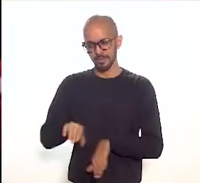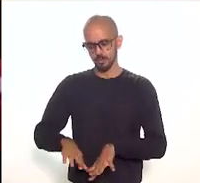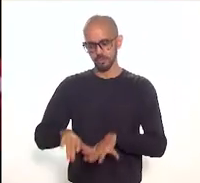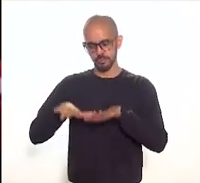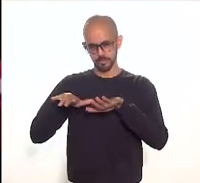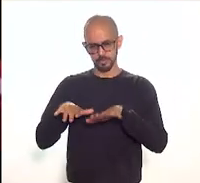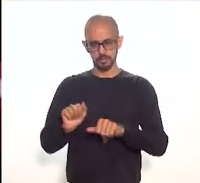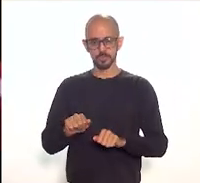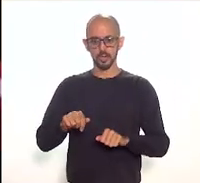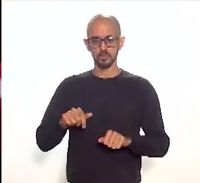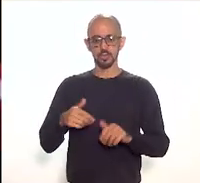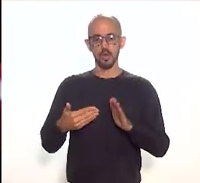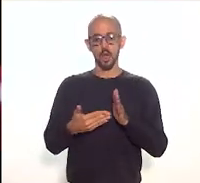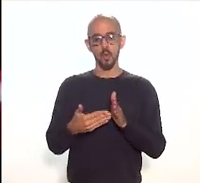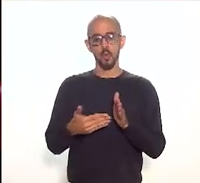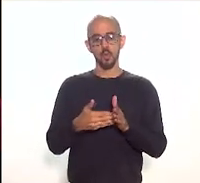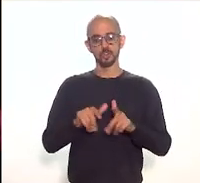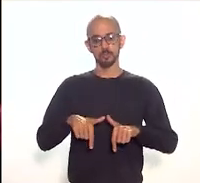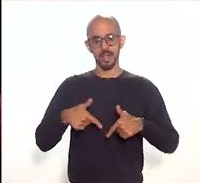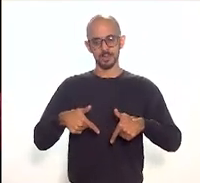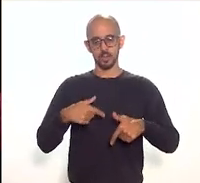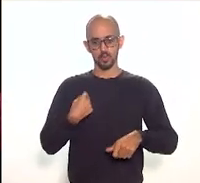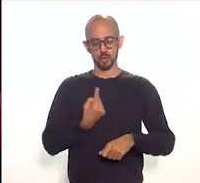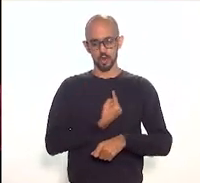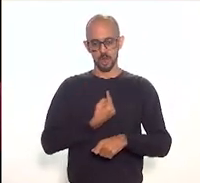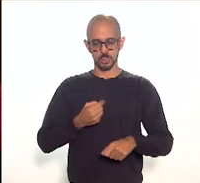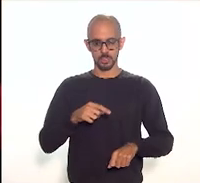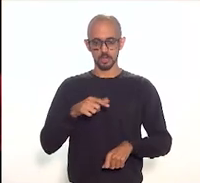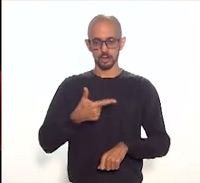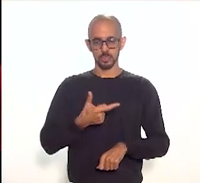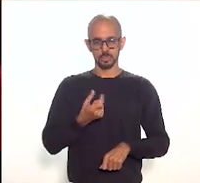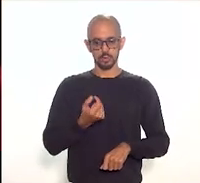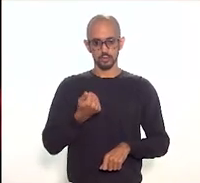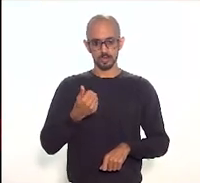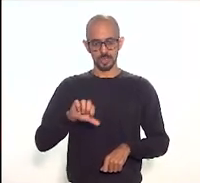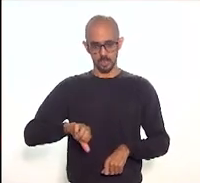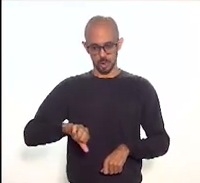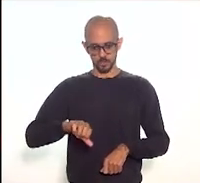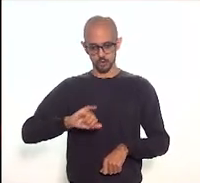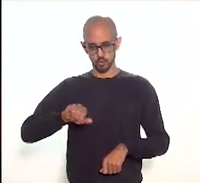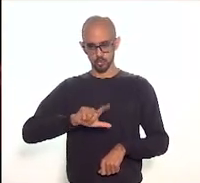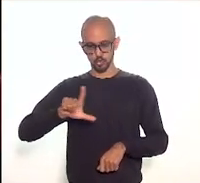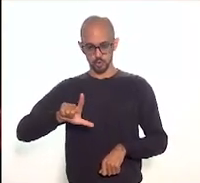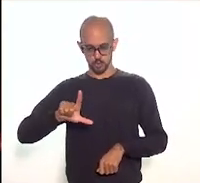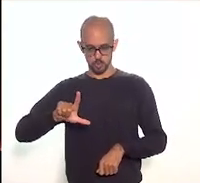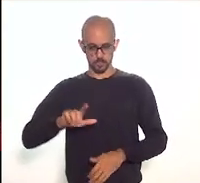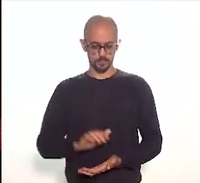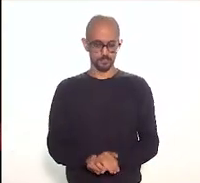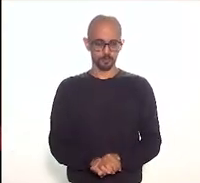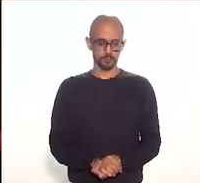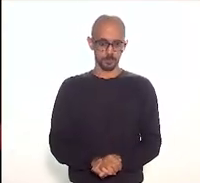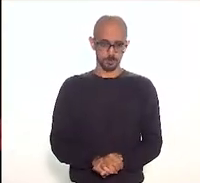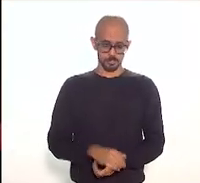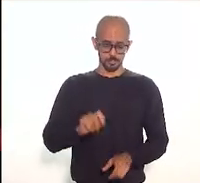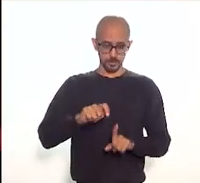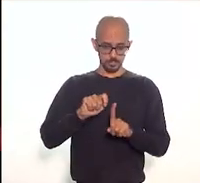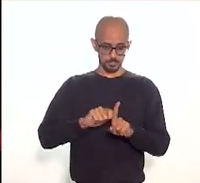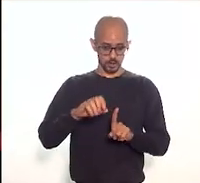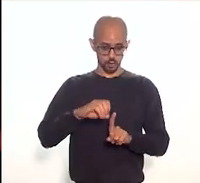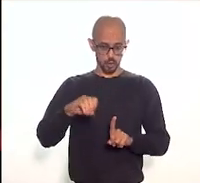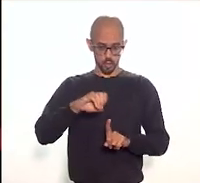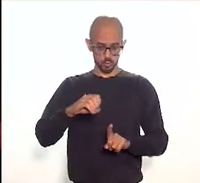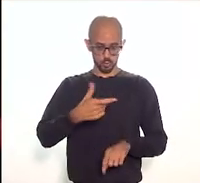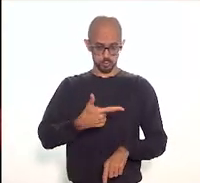motivação isso foi em 2019 mês de julho de 2019 no mês de outubro de